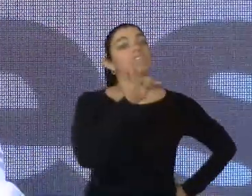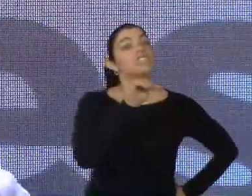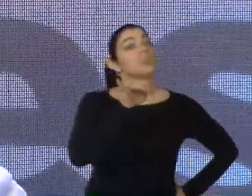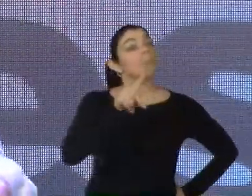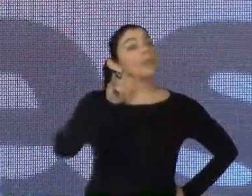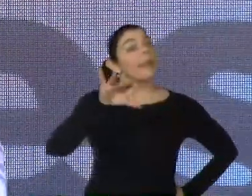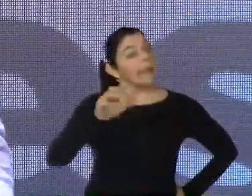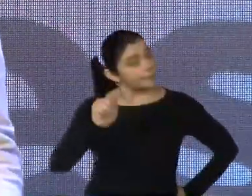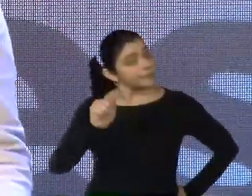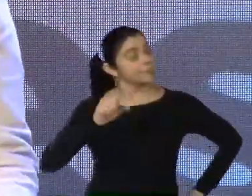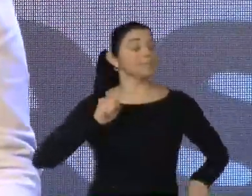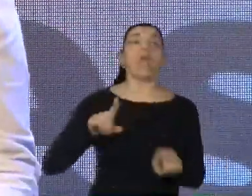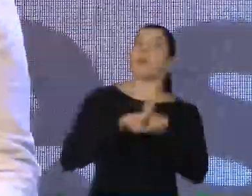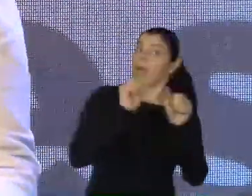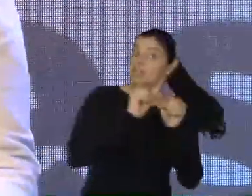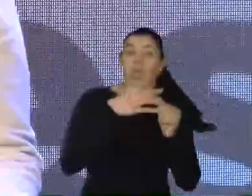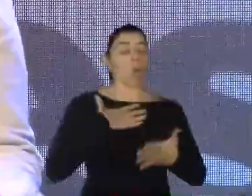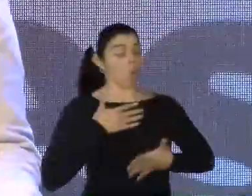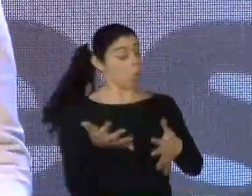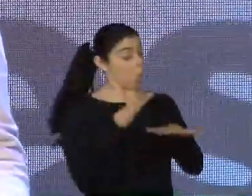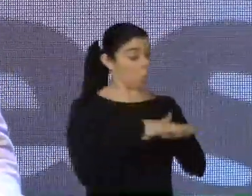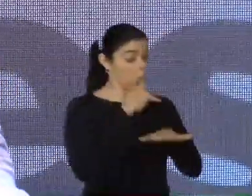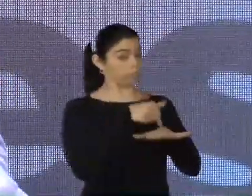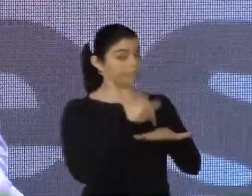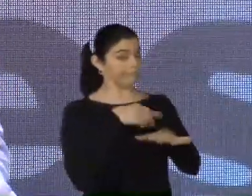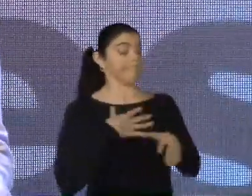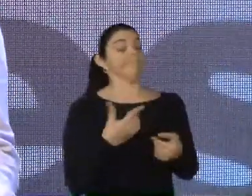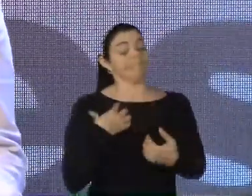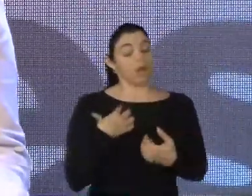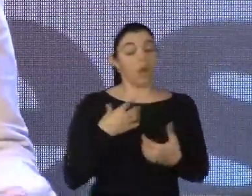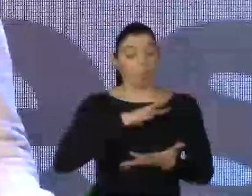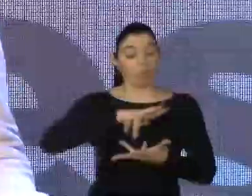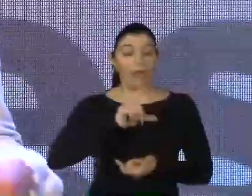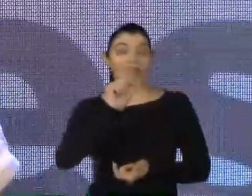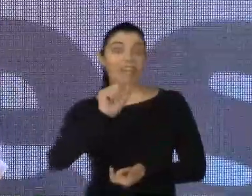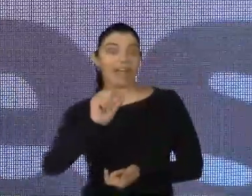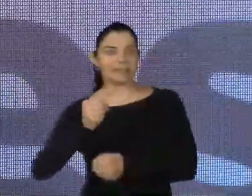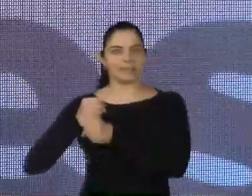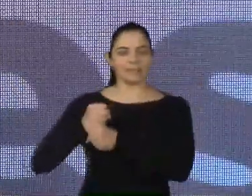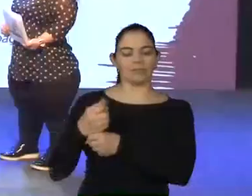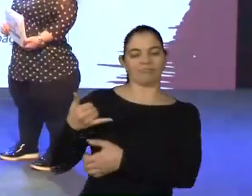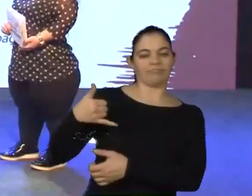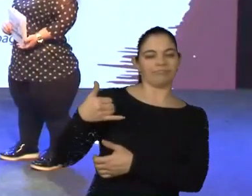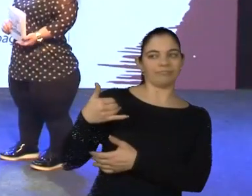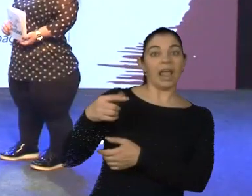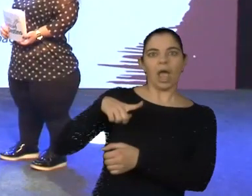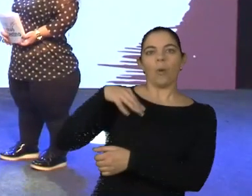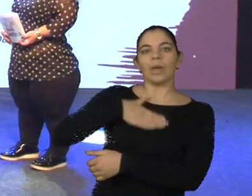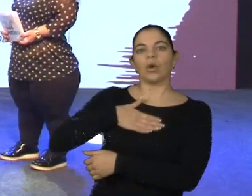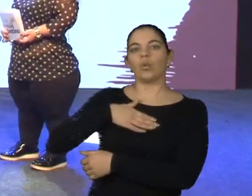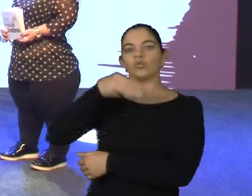Eu fui mais introduzida no mundo da inclusão faz 10 anos, eu tenho um sobrinho, meu afilhado, que chama Miguel,